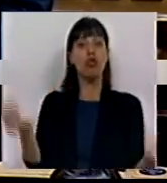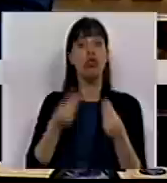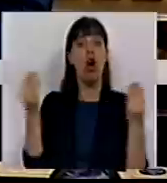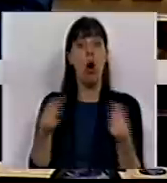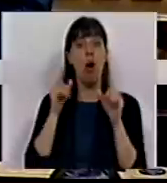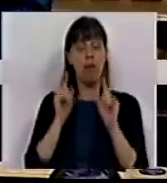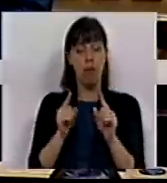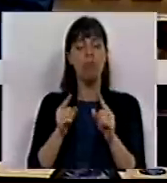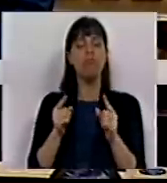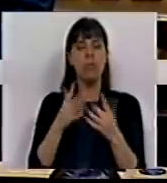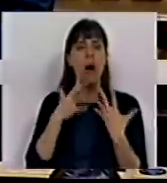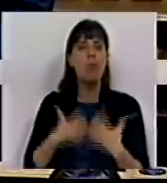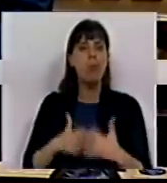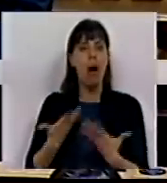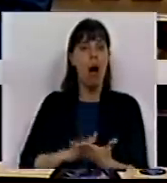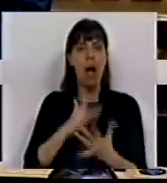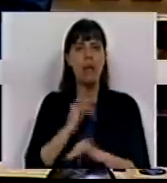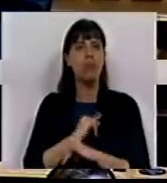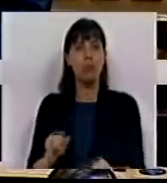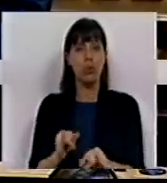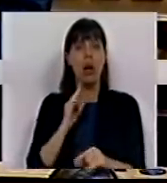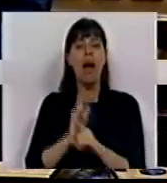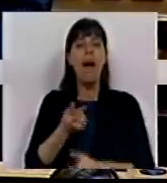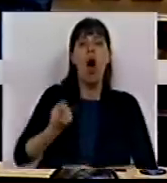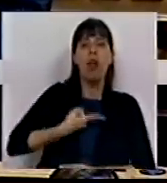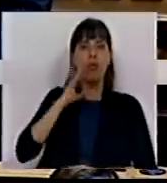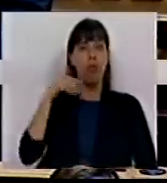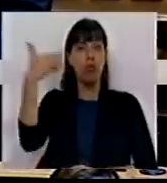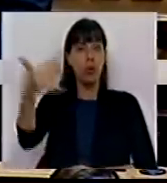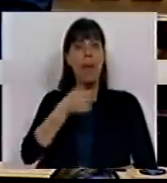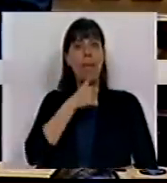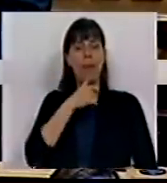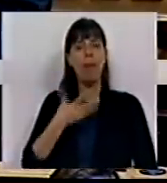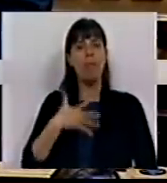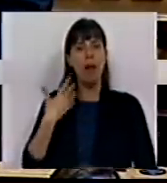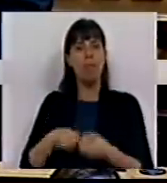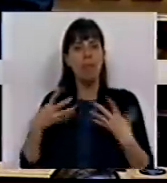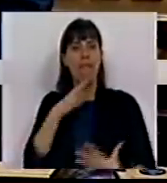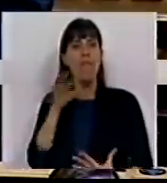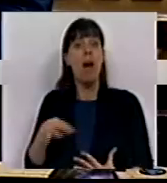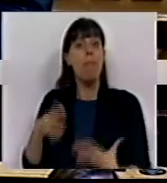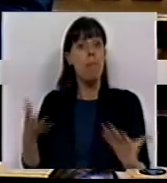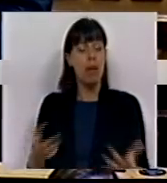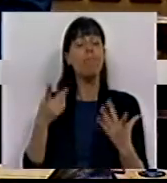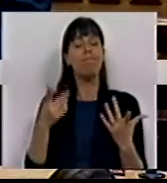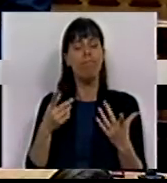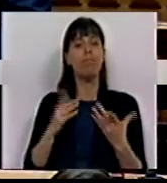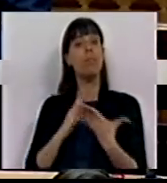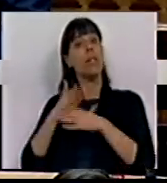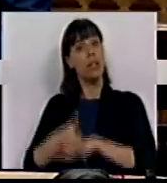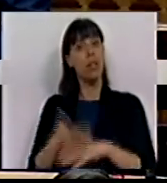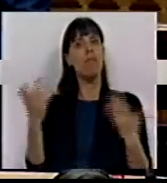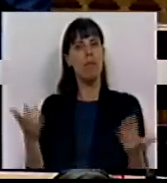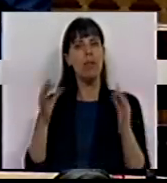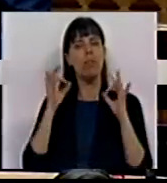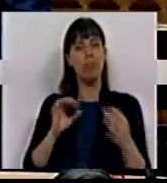jovens, numa teia de incertezas e impossibilidades quanto ao seu futuro e à possibilidade de constituir família. Numa linha de intervenção